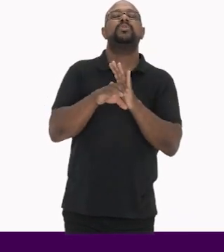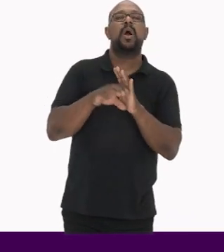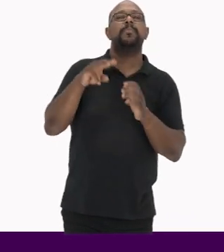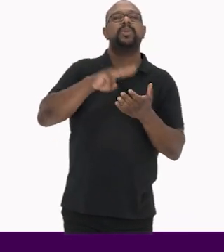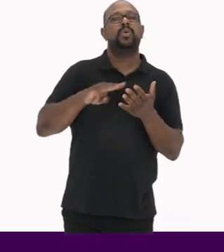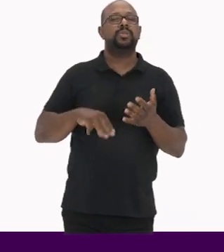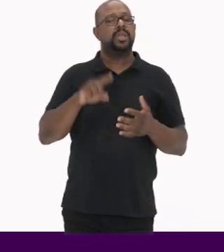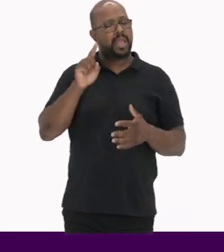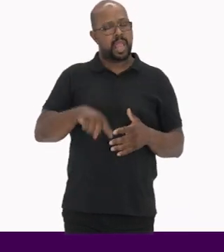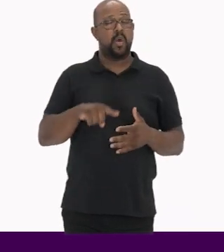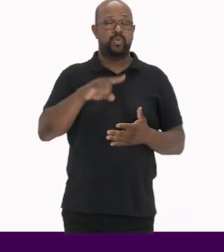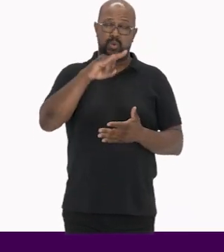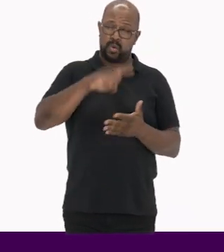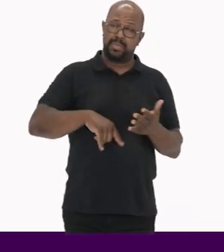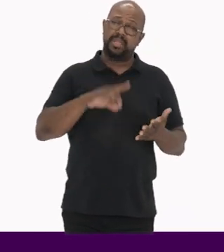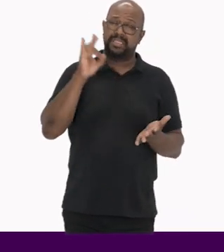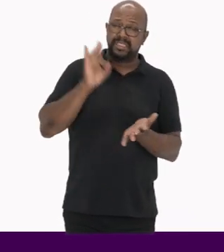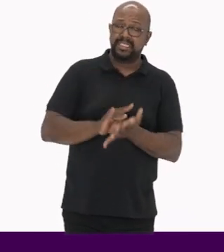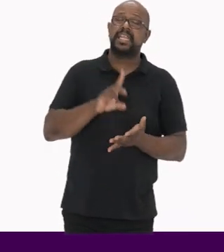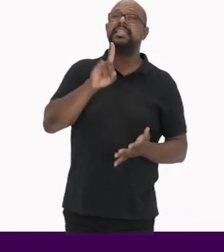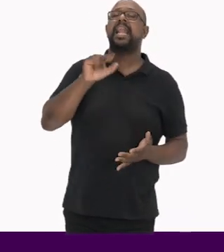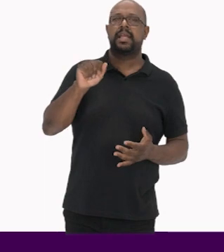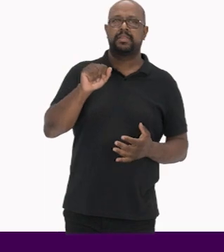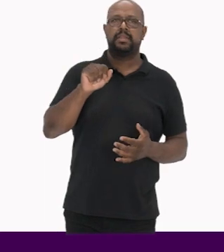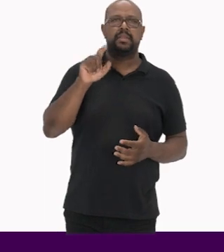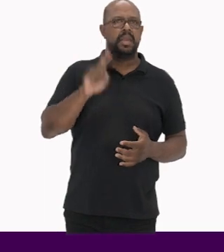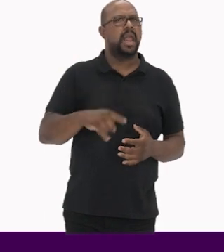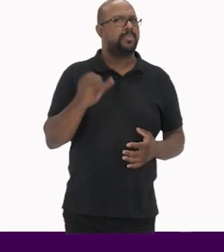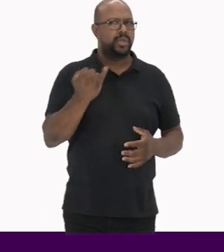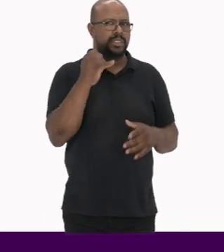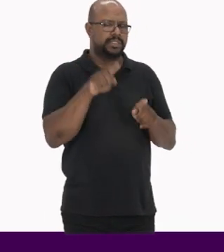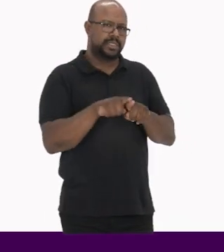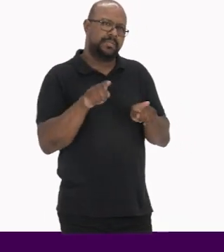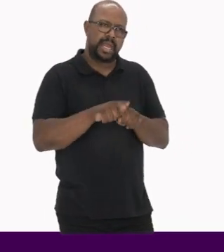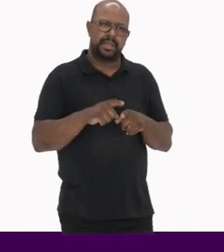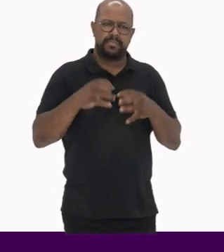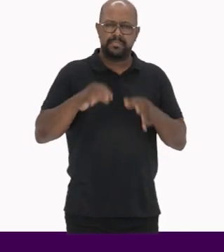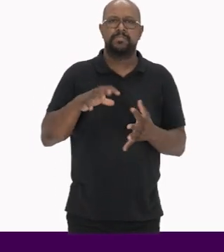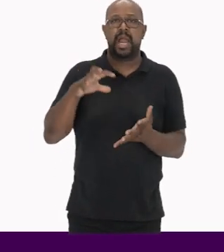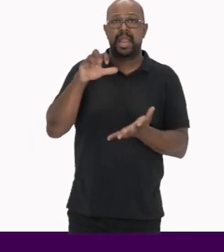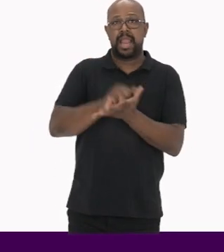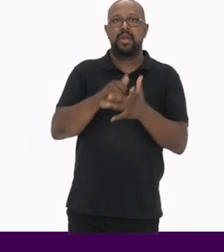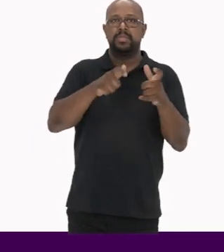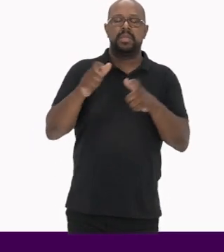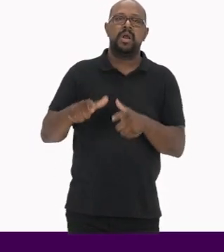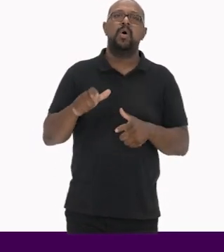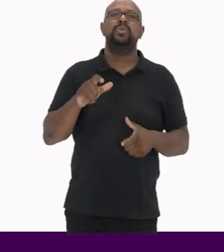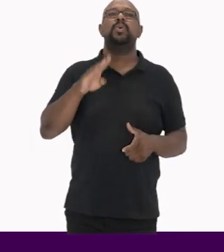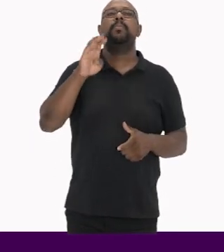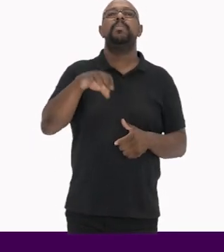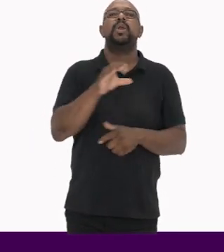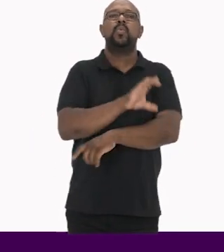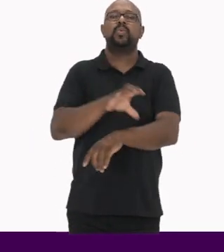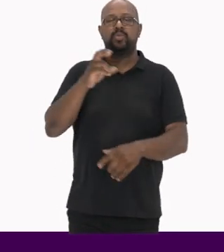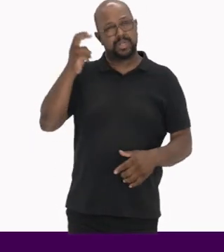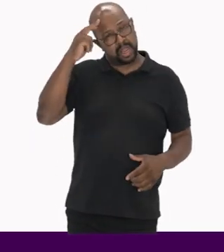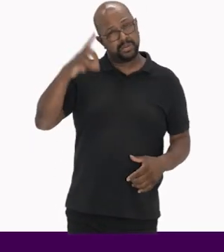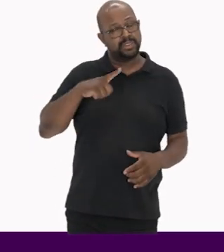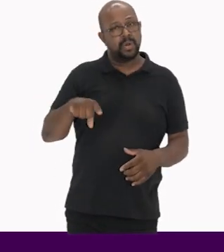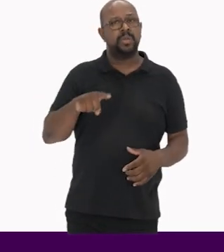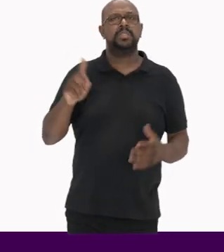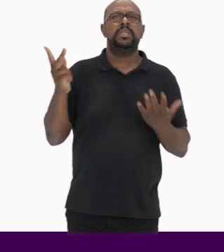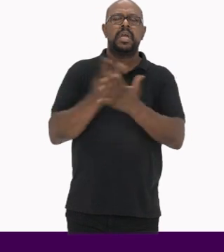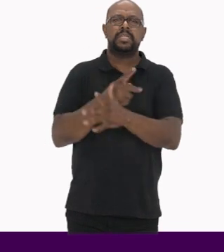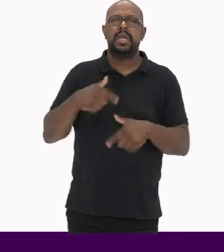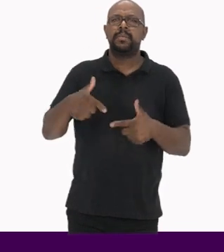metodológica Ele é um documento datado É importante também demarcar o território onde o bem cultural se encontra E onde será